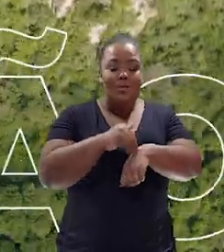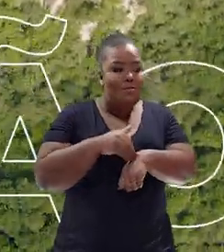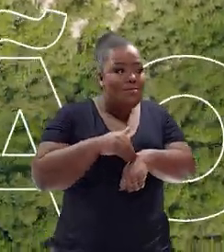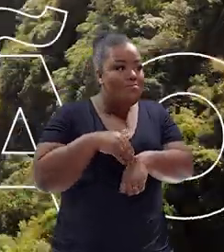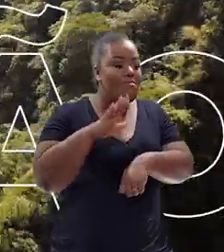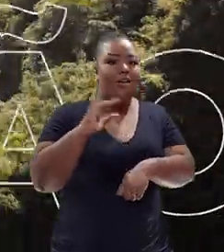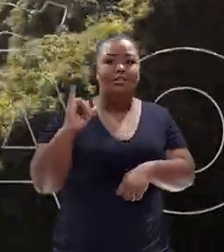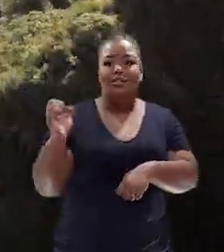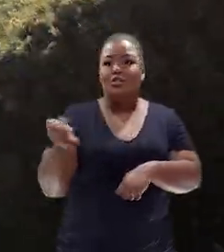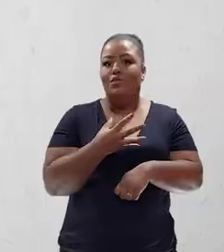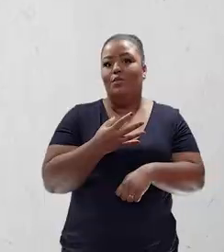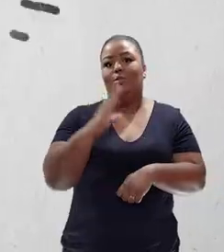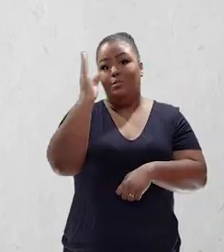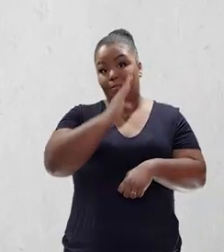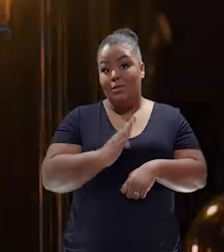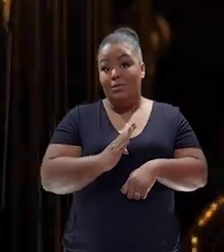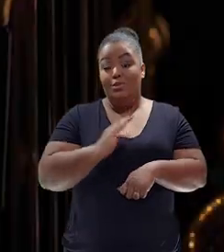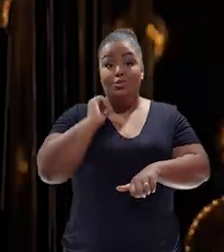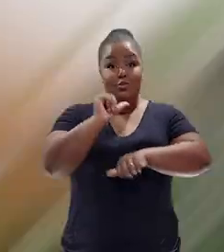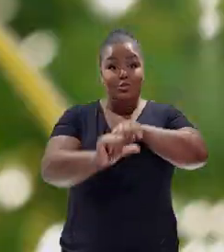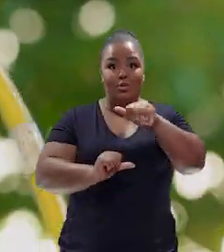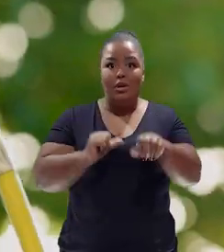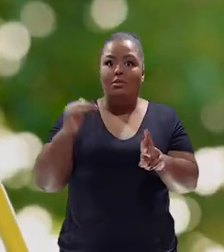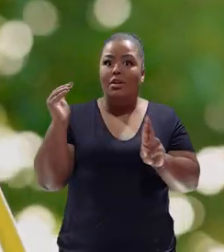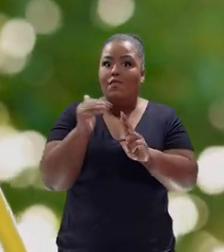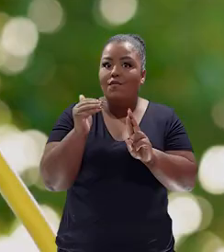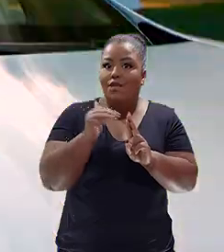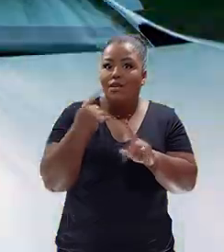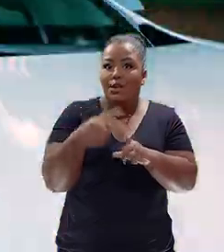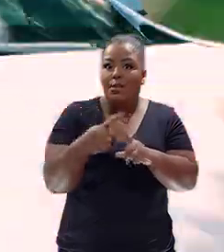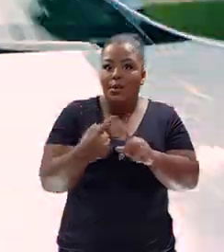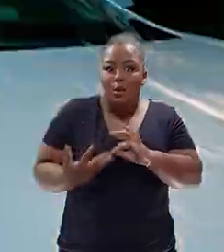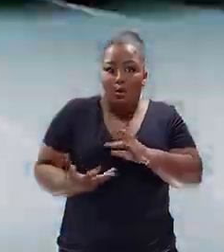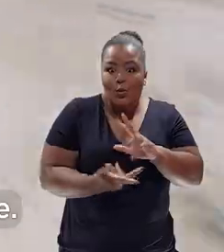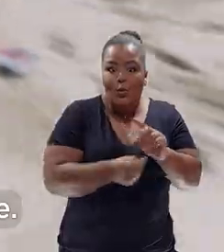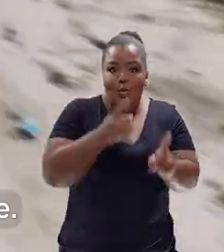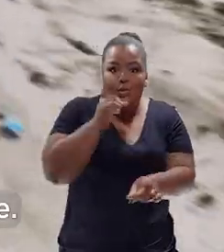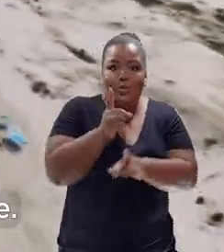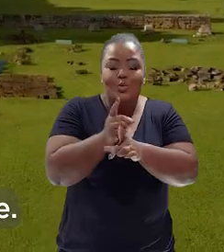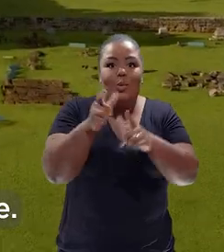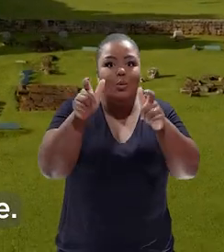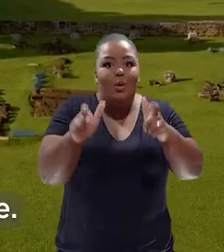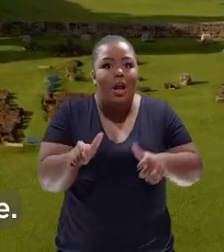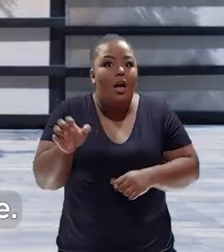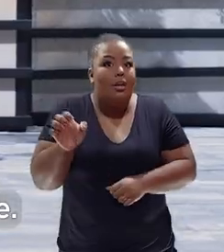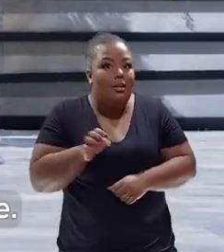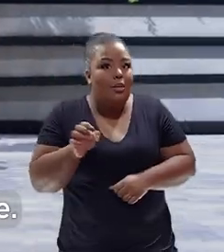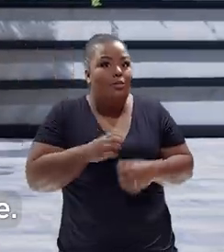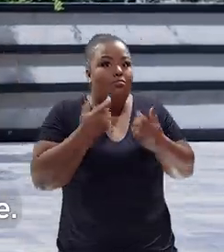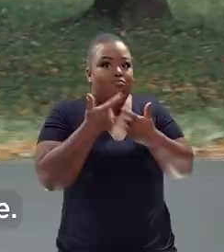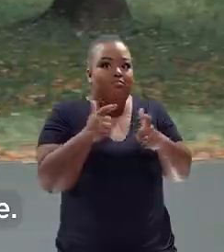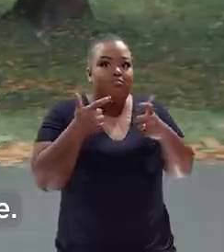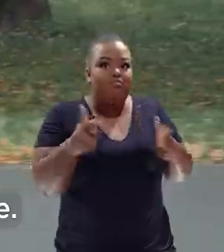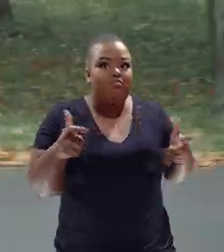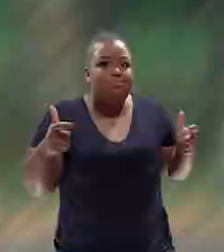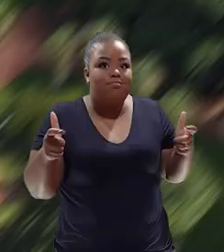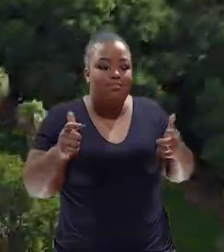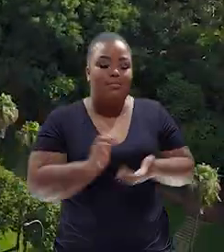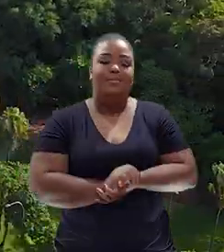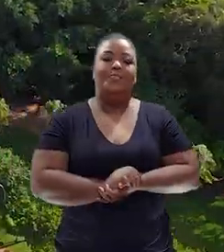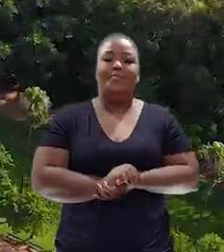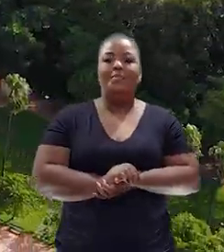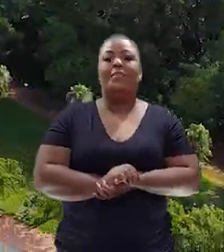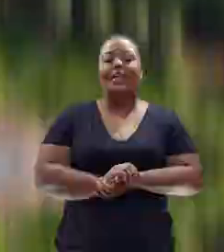dos estados mais inovadores do Brasil, que está se tornando referência, pois o mundo está descobrindo esse ambiente rico e pulsante.